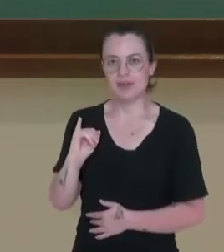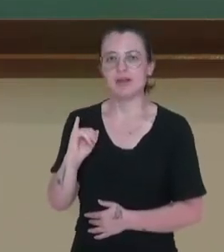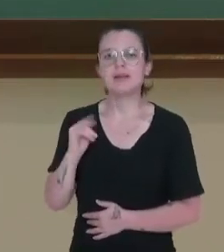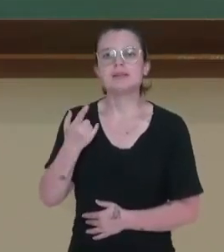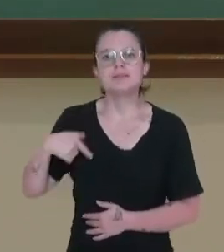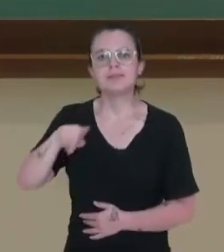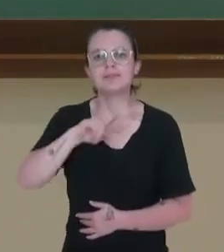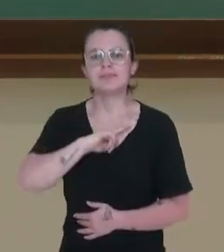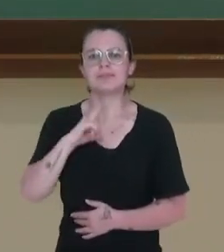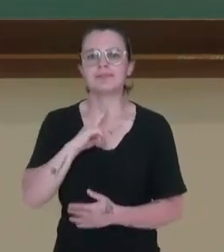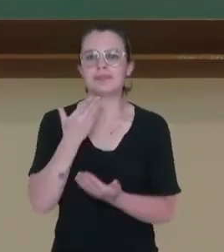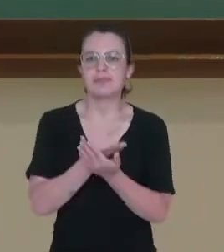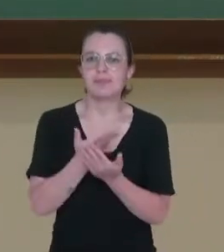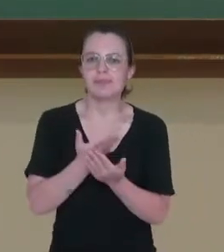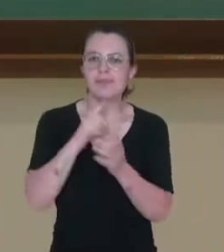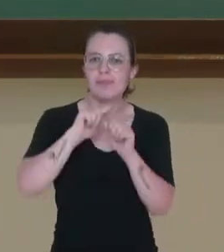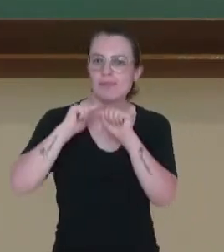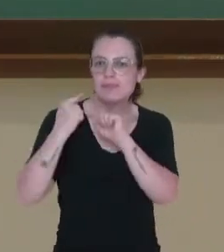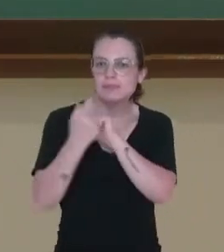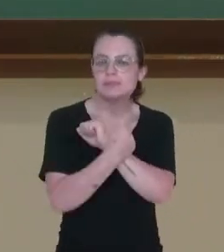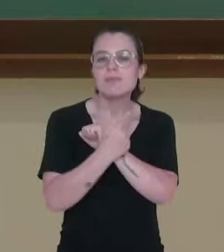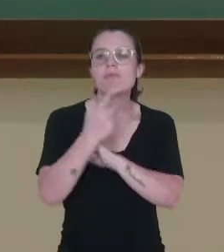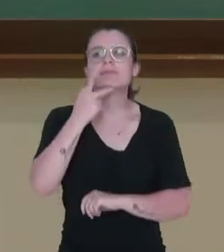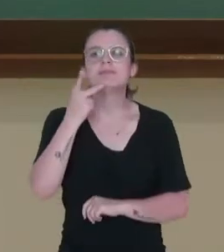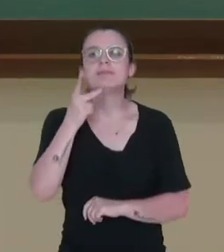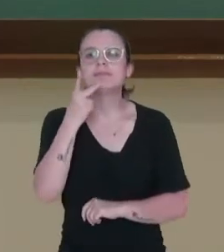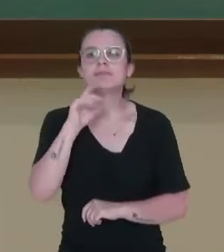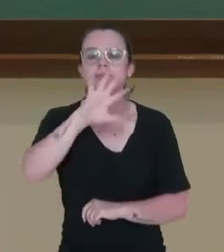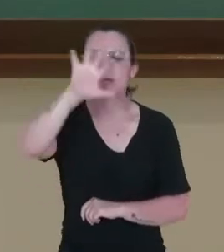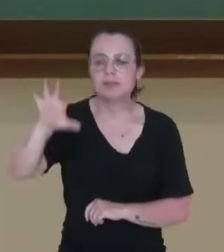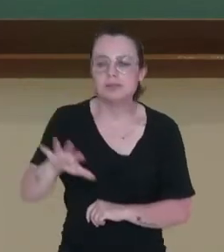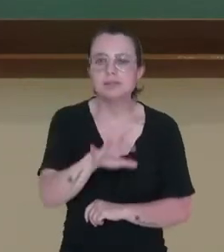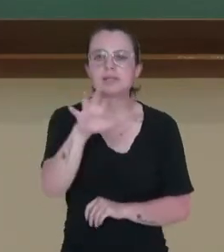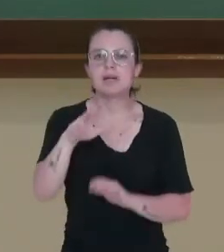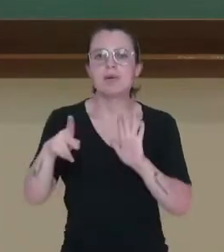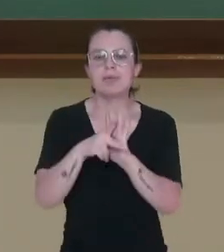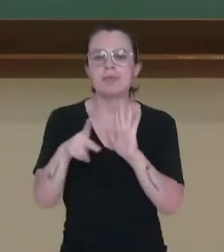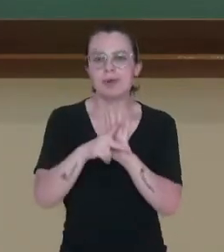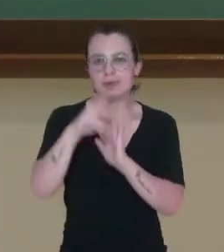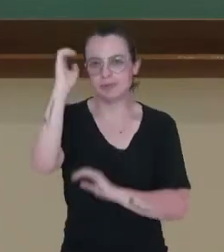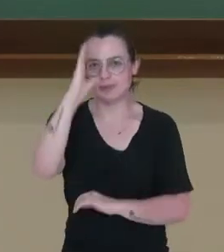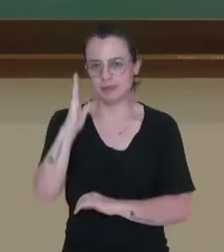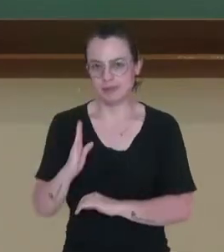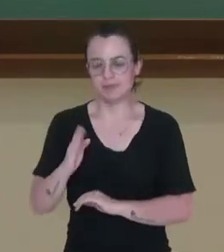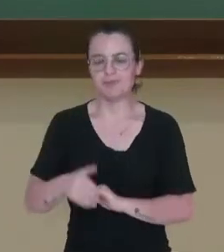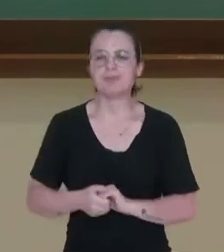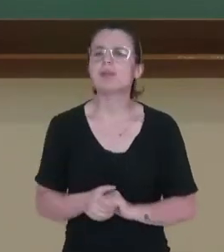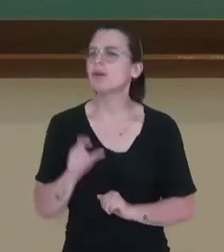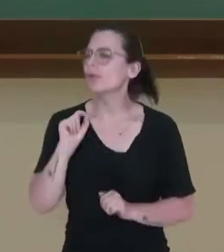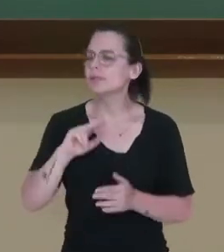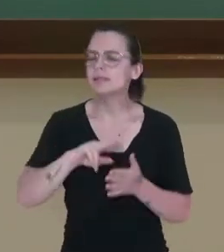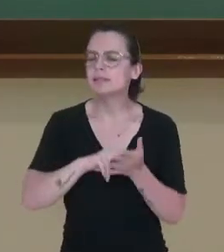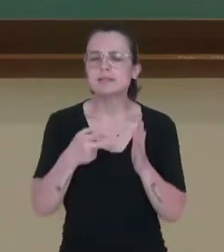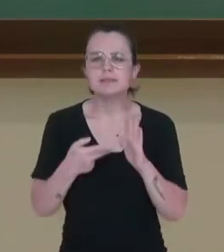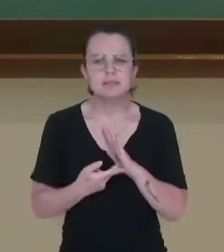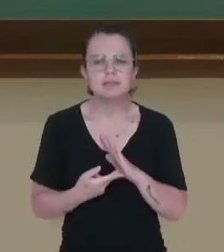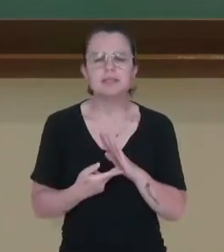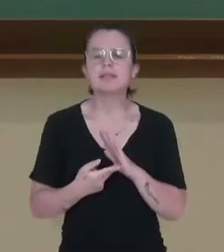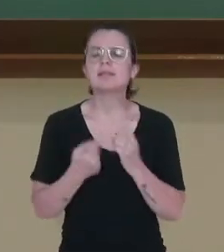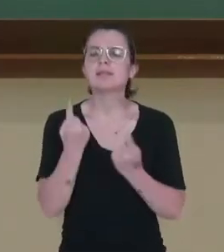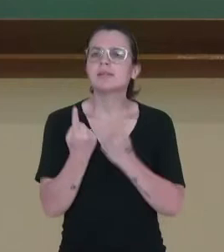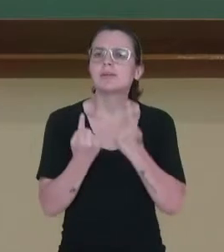geografia para tratar sobre a regionalização do Brasil. O que é a regionalização? Quais são as